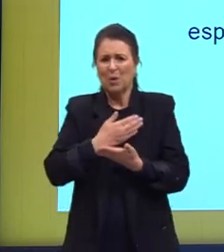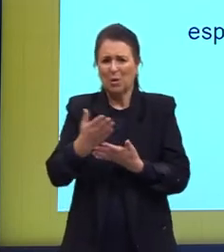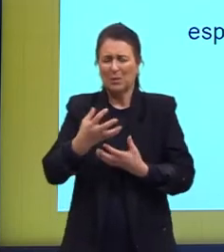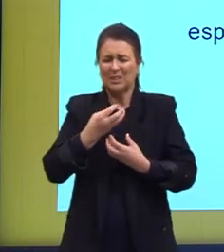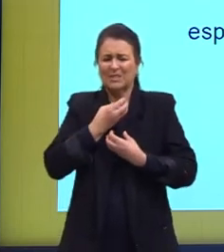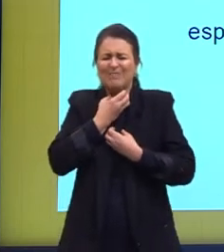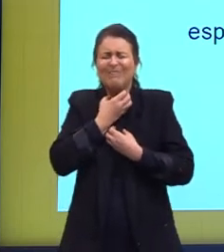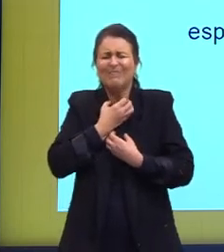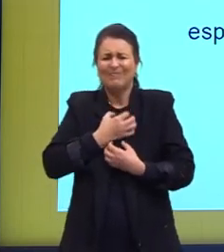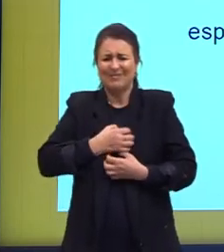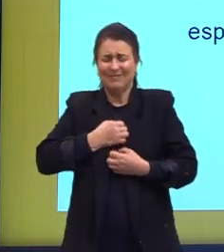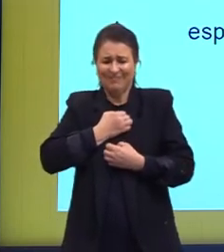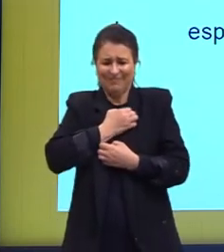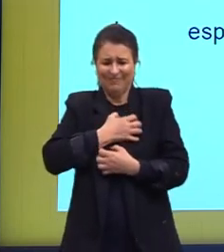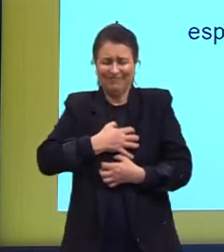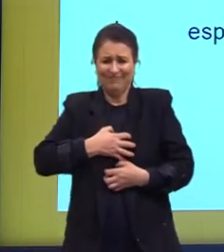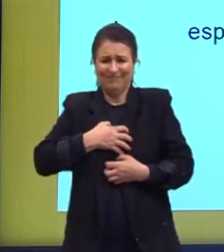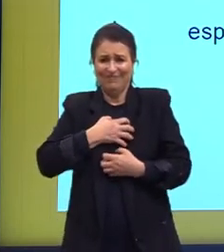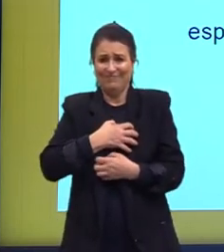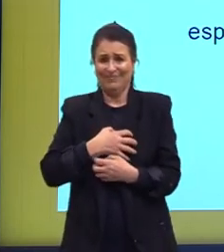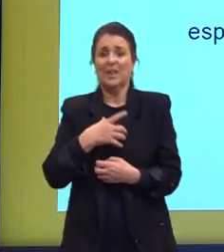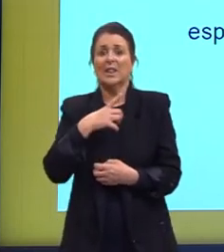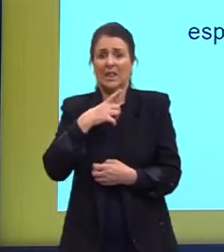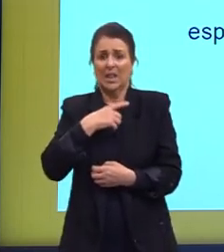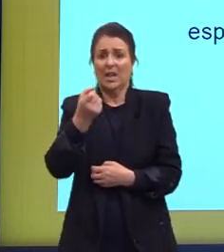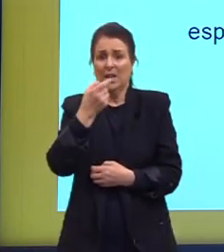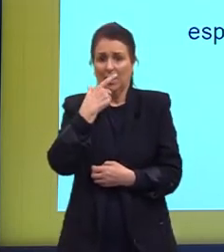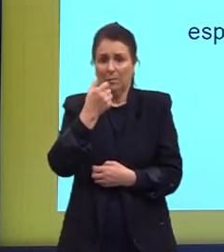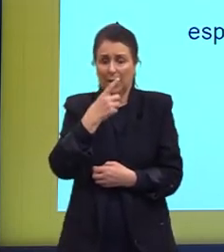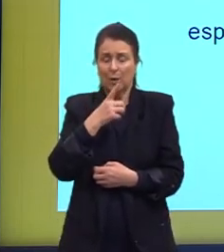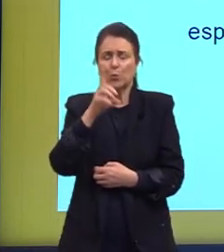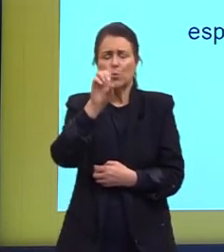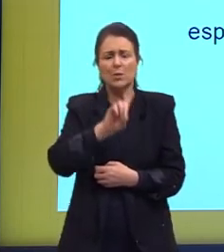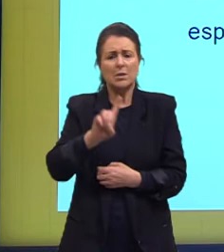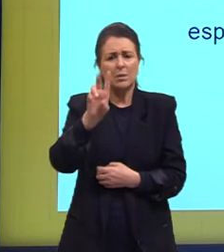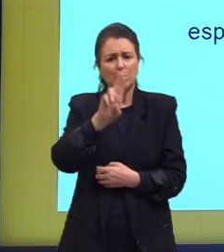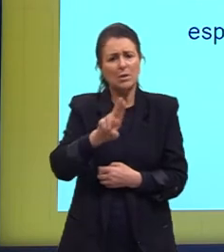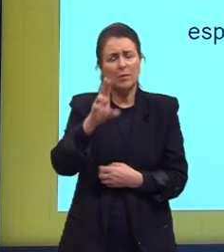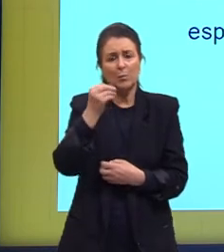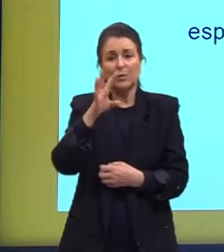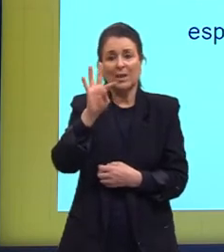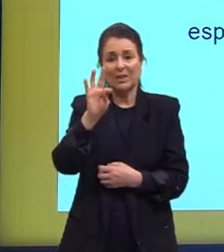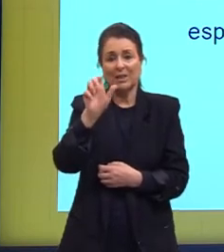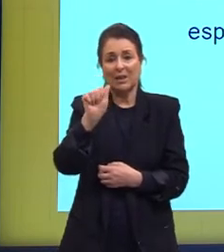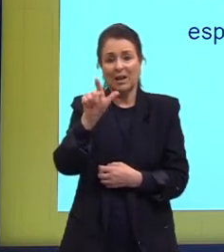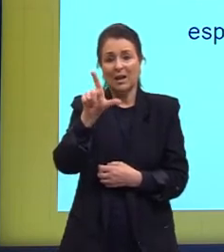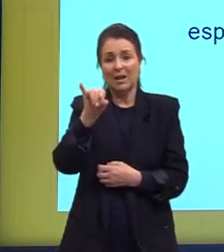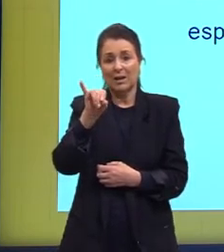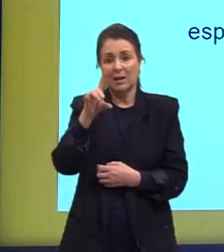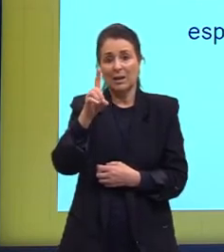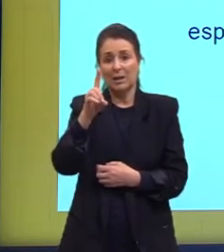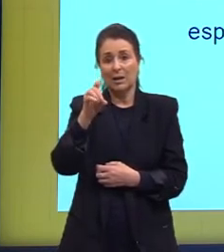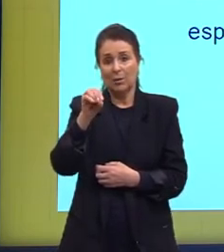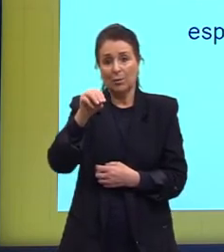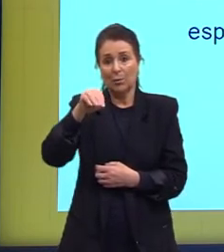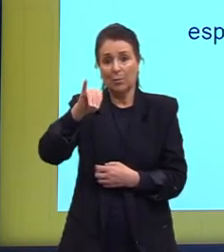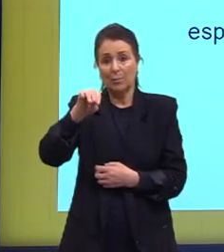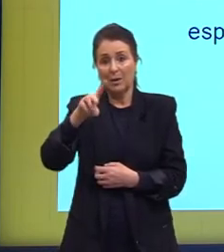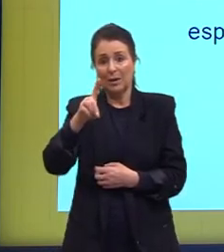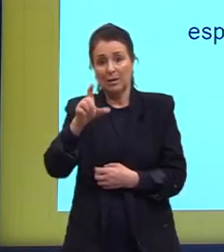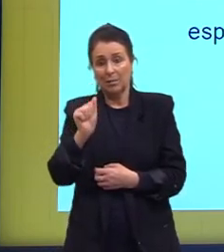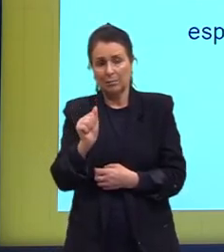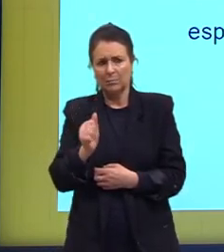medicamentos para isso. E lá na década de 50 e 60 era utilizado esse talidomida. Mas perceberam que essas crianças,